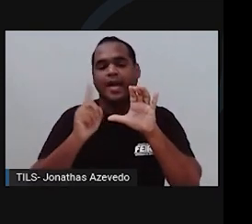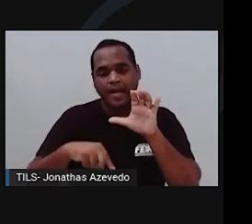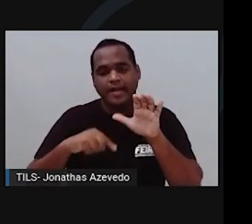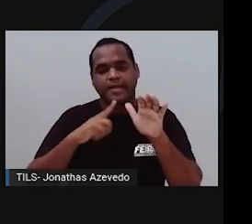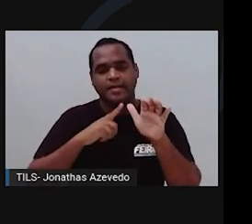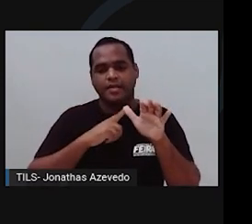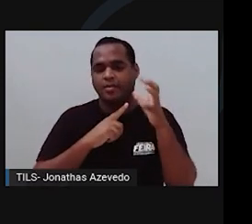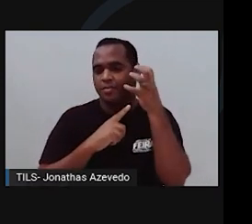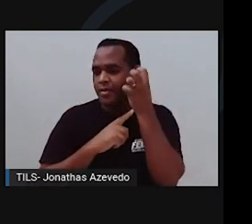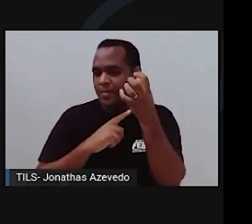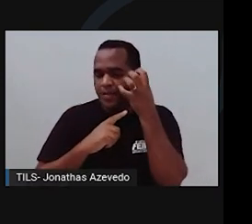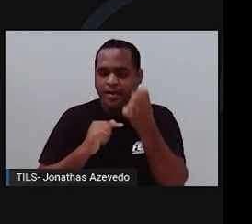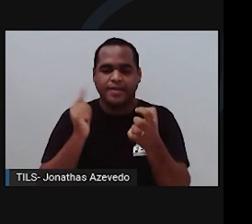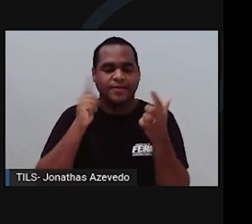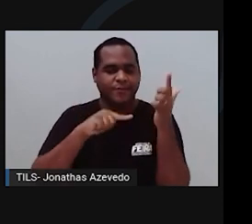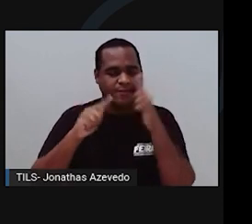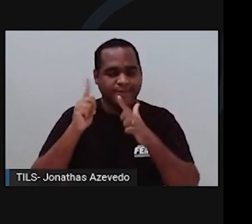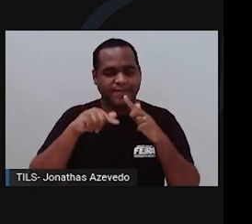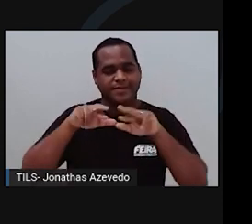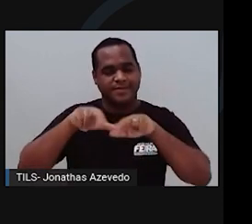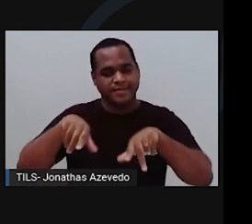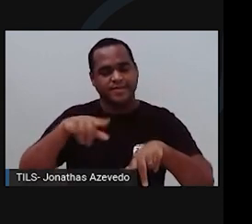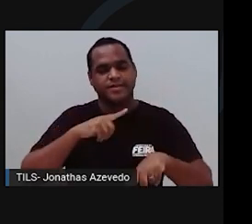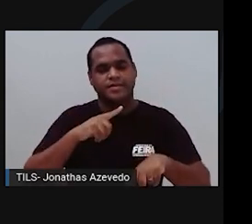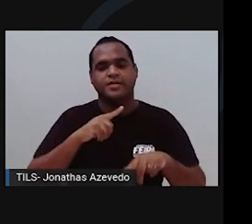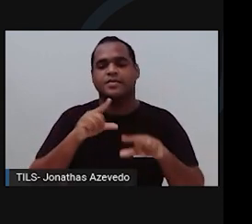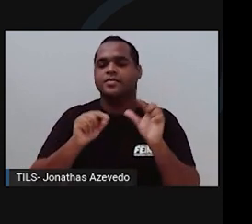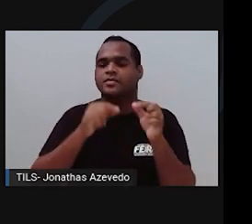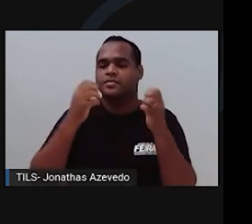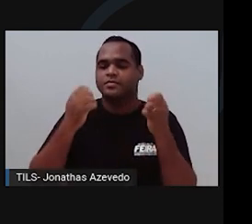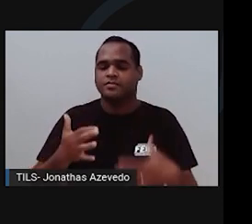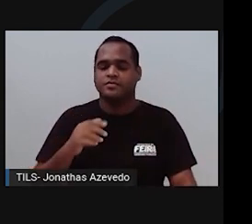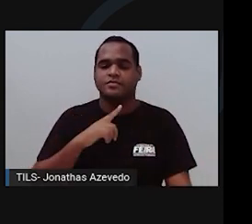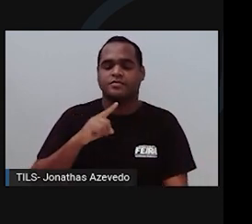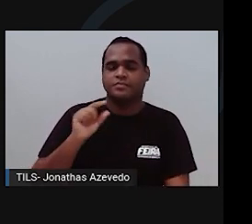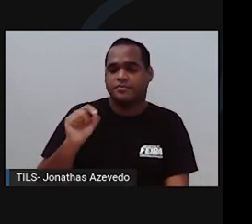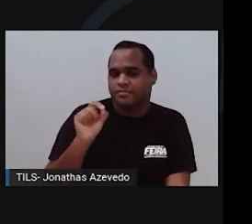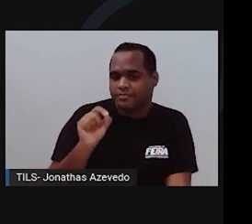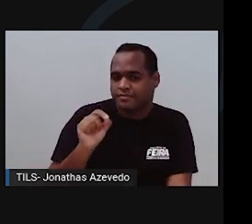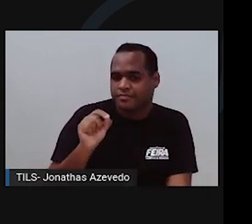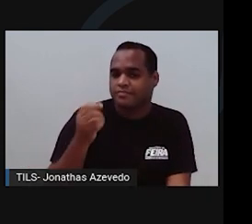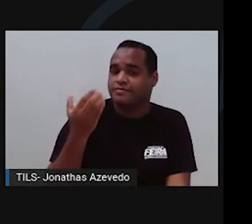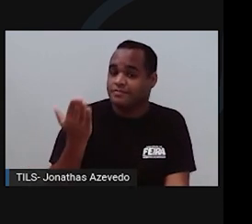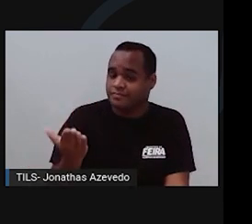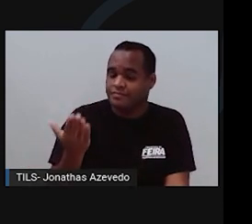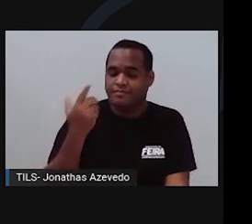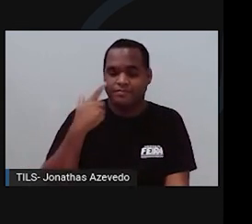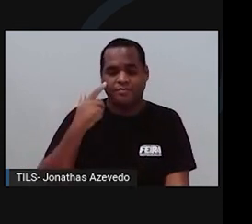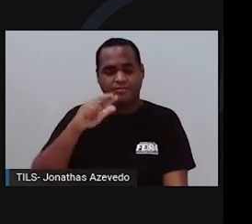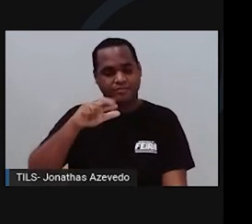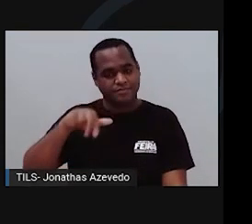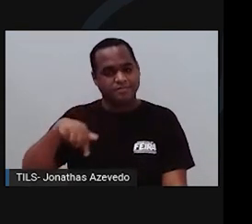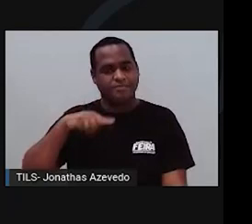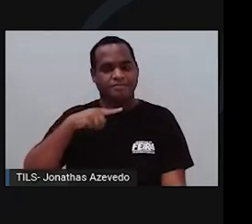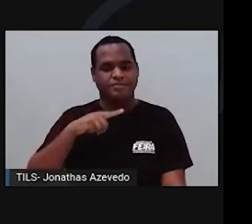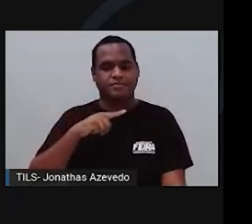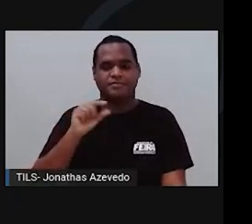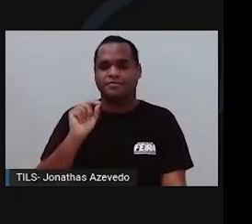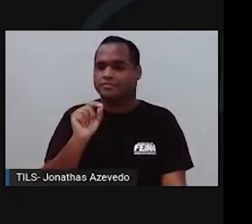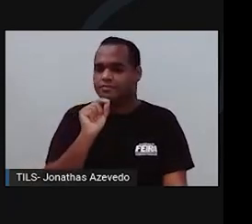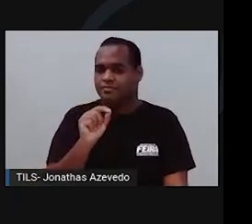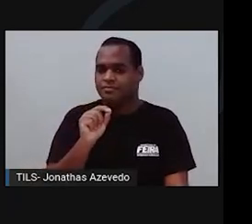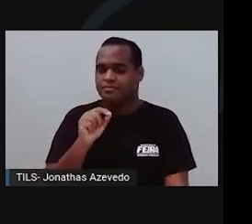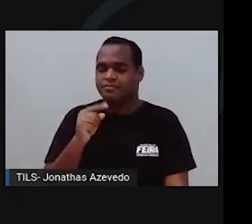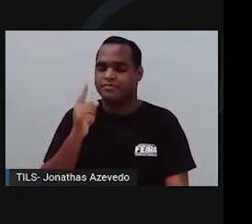captada, os cones e bastonetes. Cones e bastonetes possuem pigmentos que são fotossensíveis, ou seja, sensíveis à